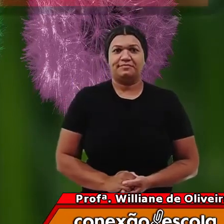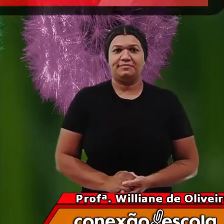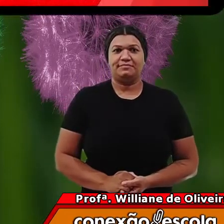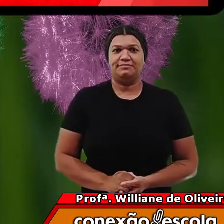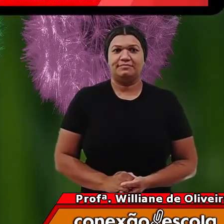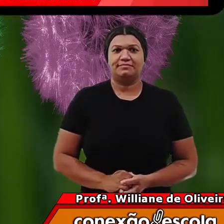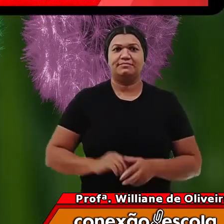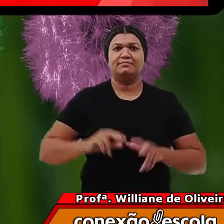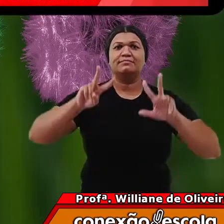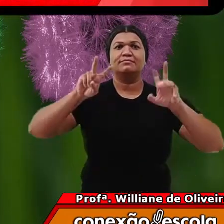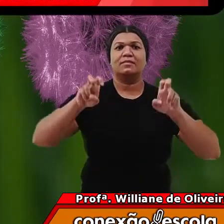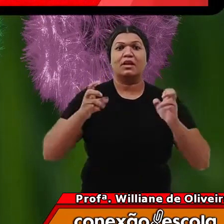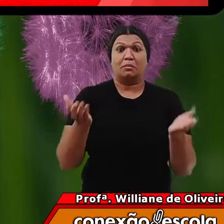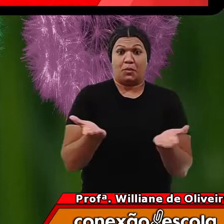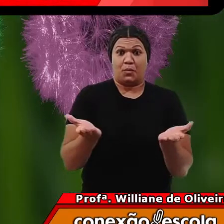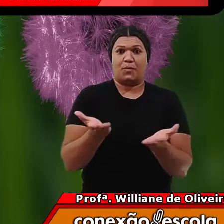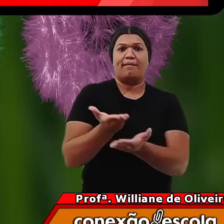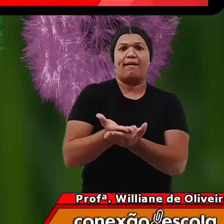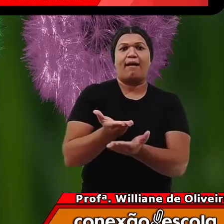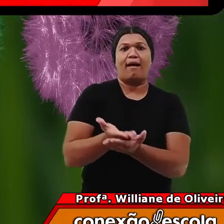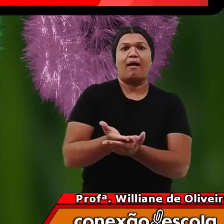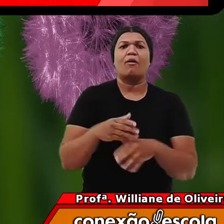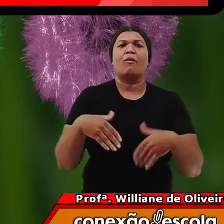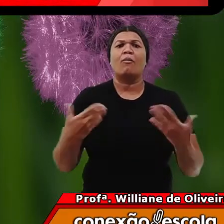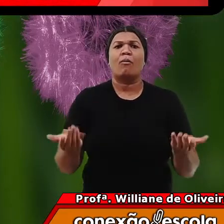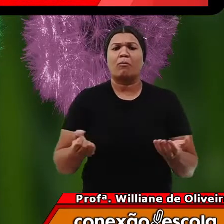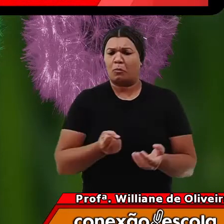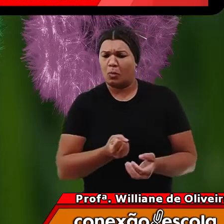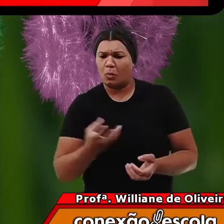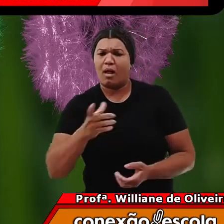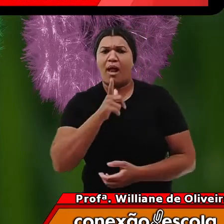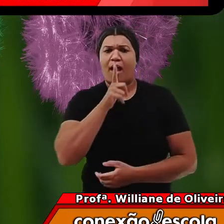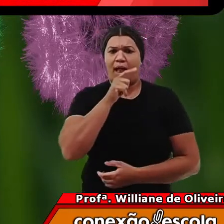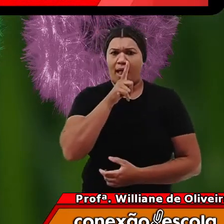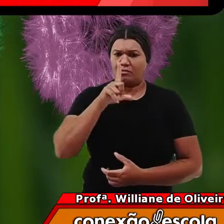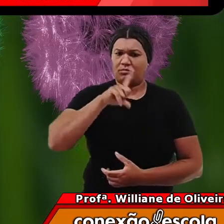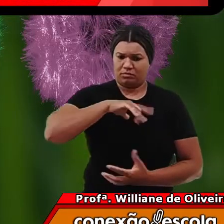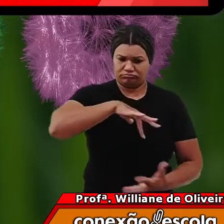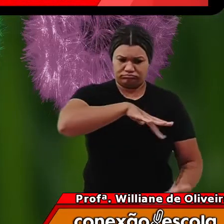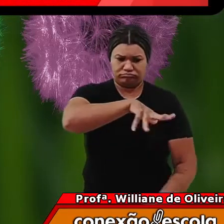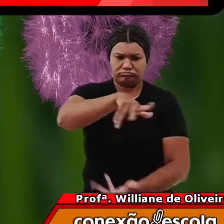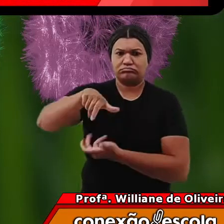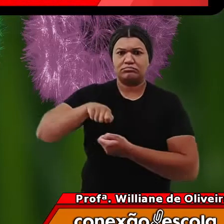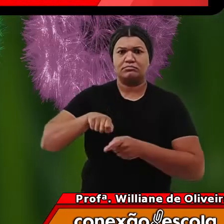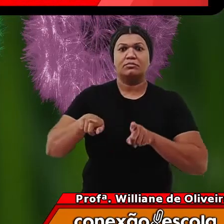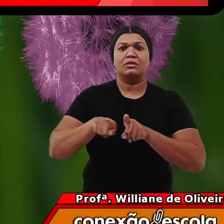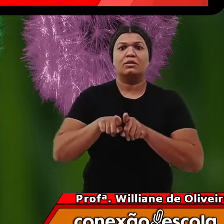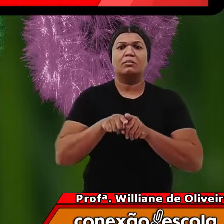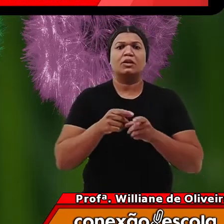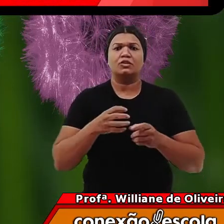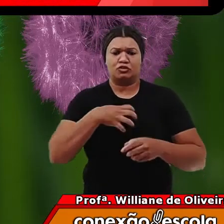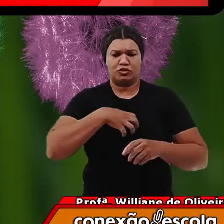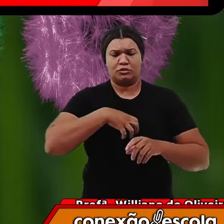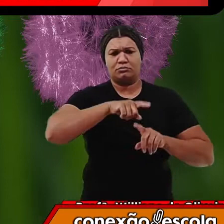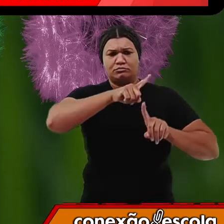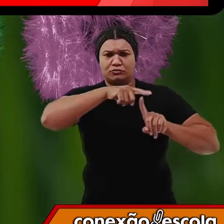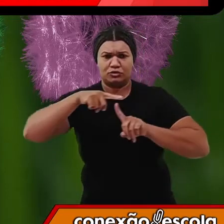O tema da aula de hoje é a quantidade de água na Terra e seus estados físicos.